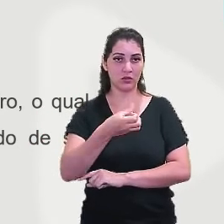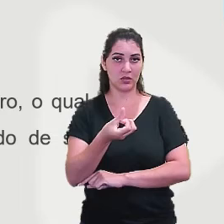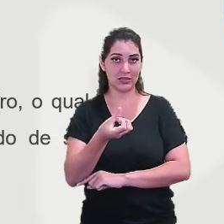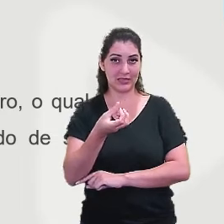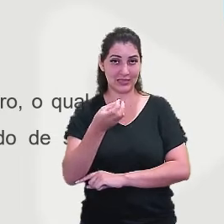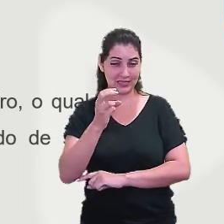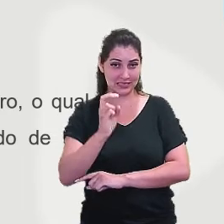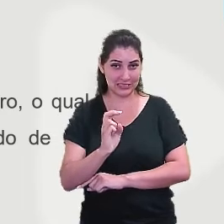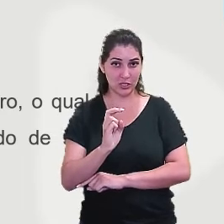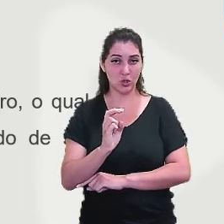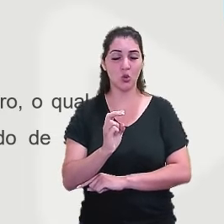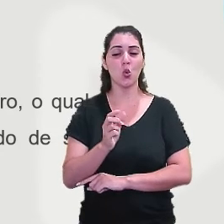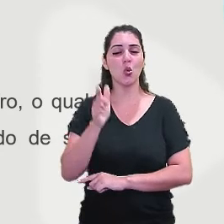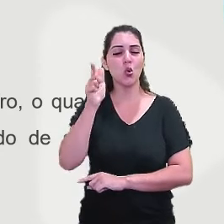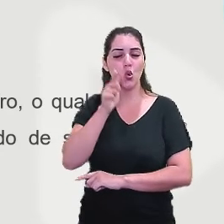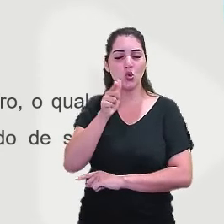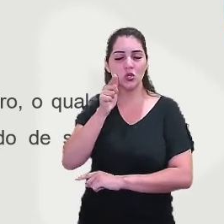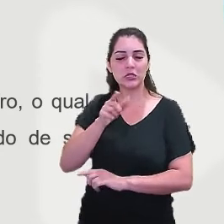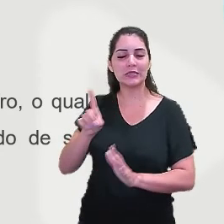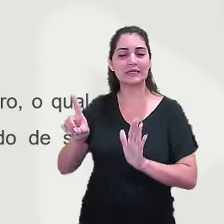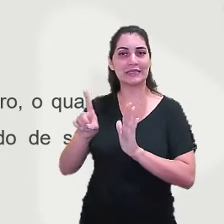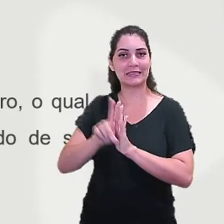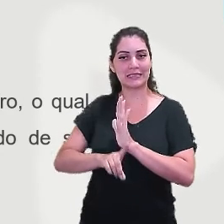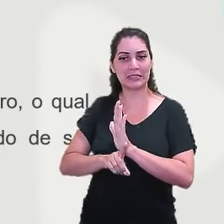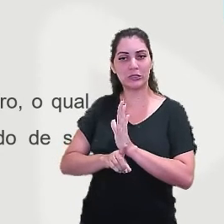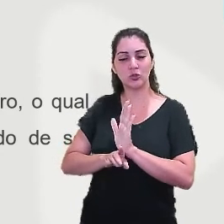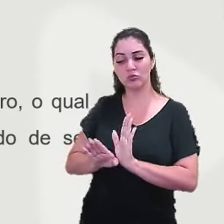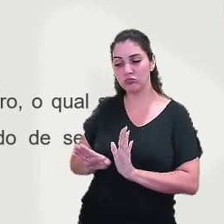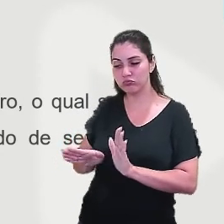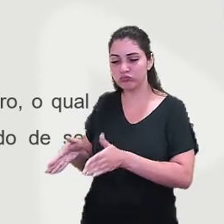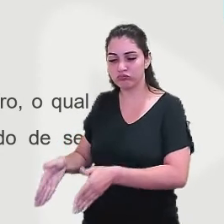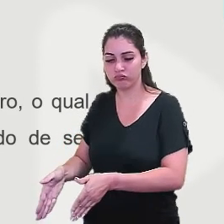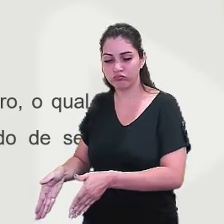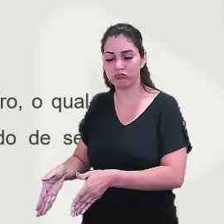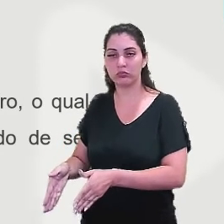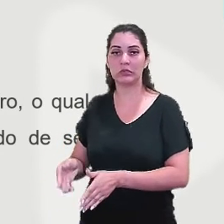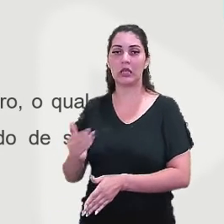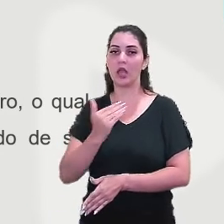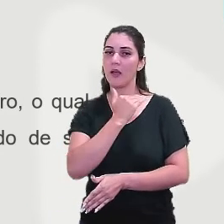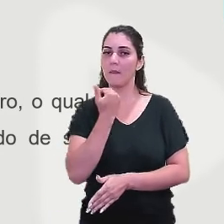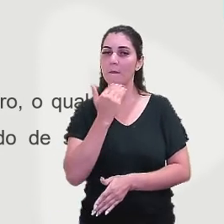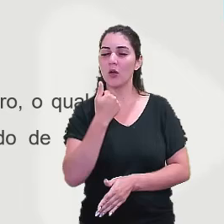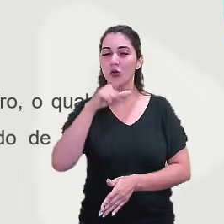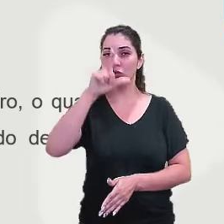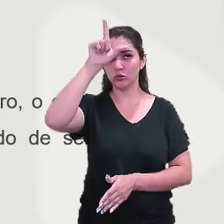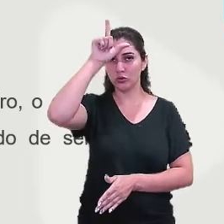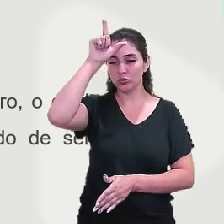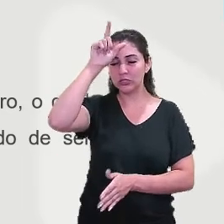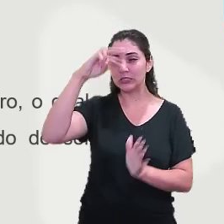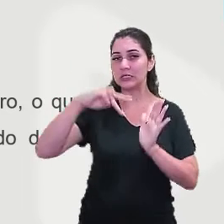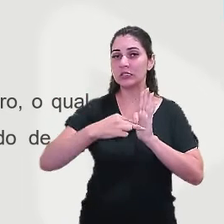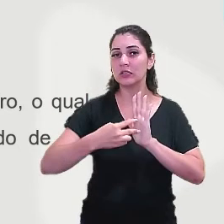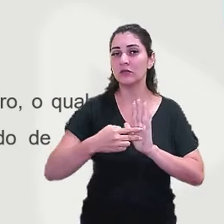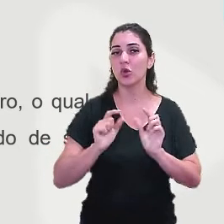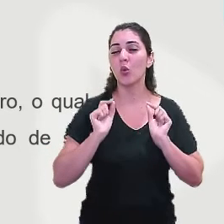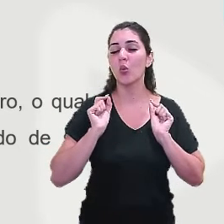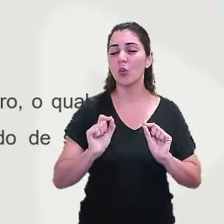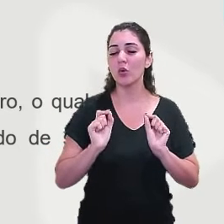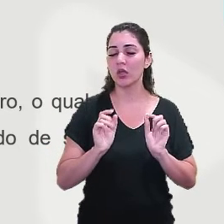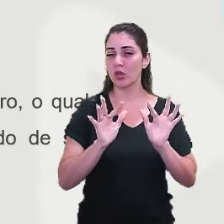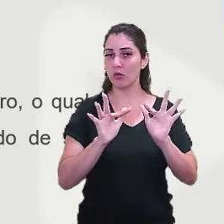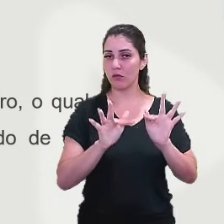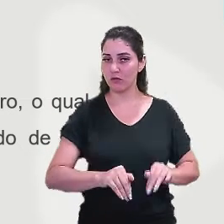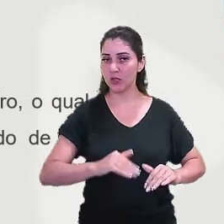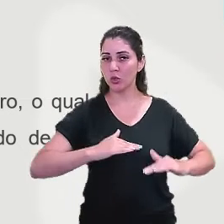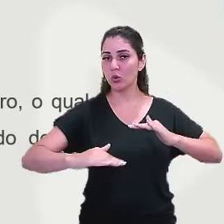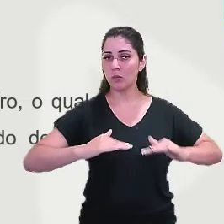enterradas. A morte dos líderes significou o fim do movimento cangaceiro, o qual se dissipou